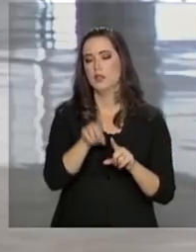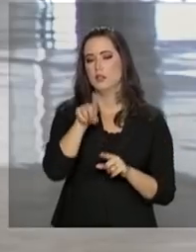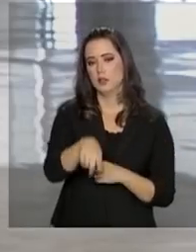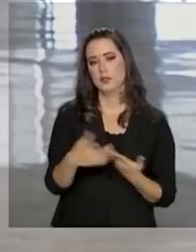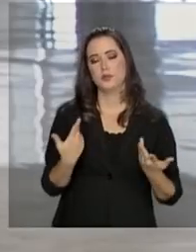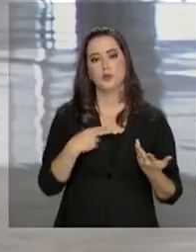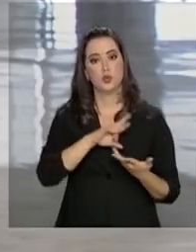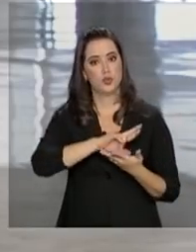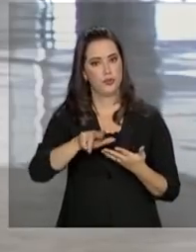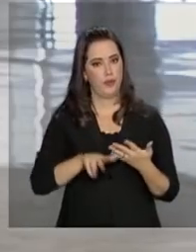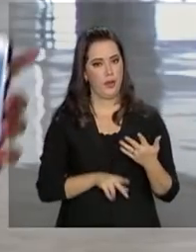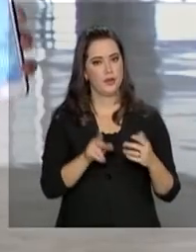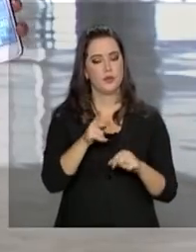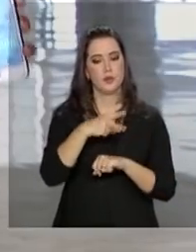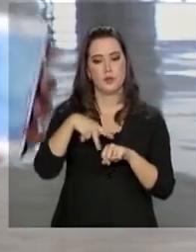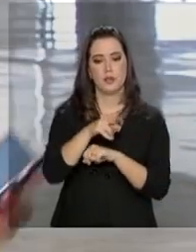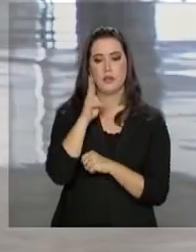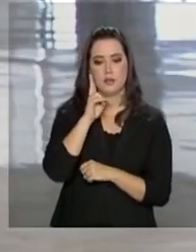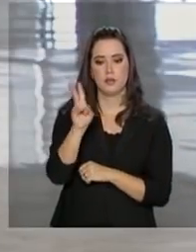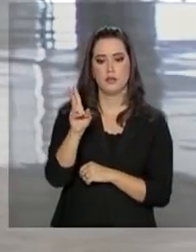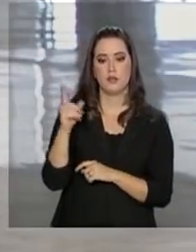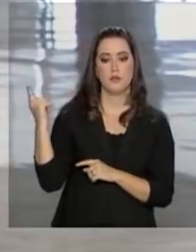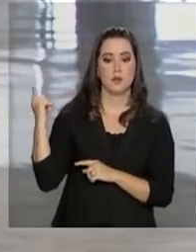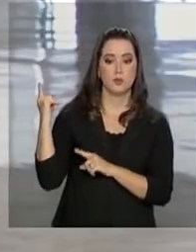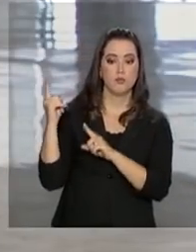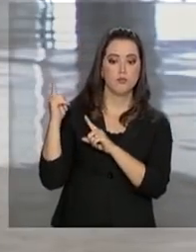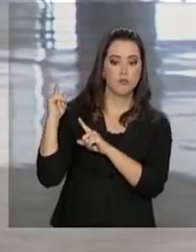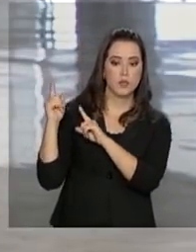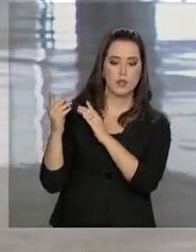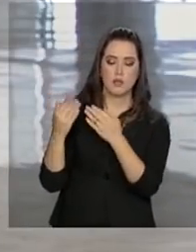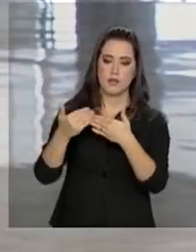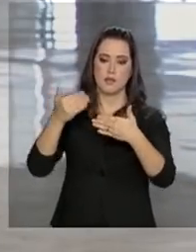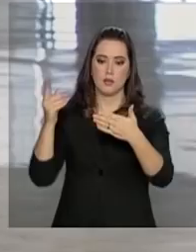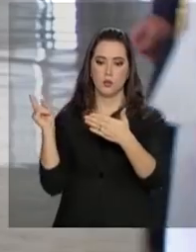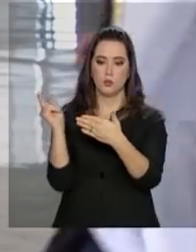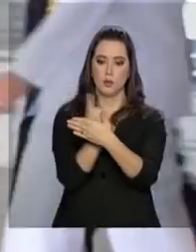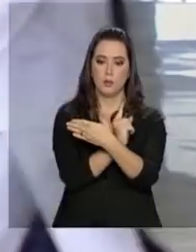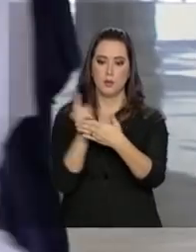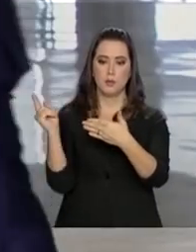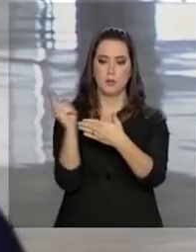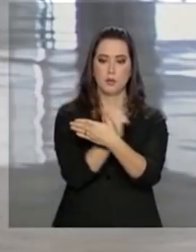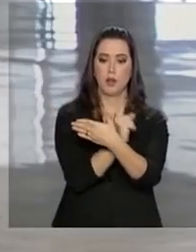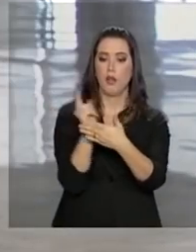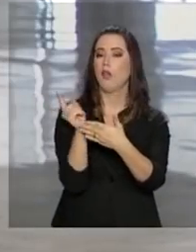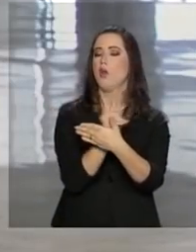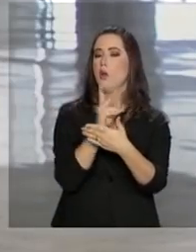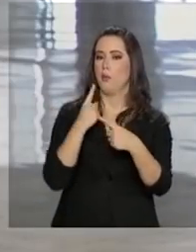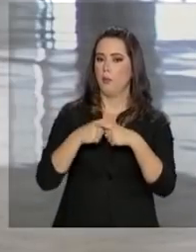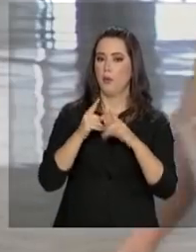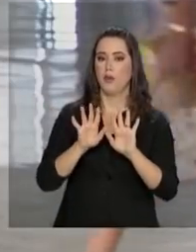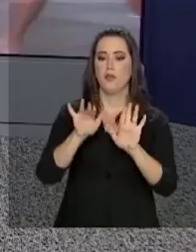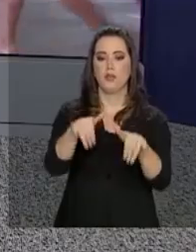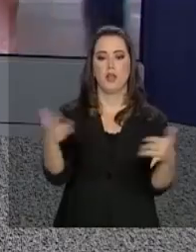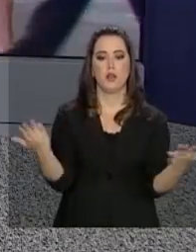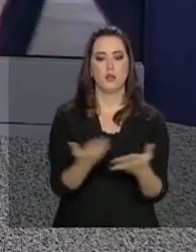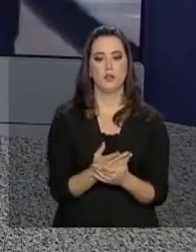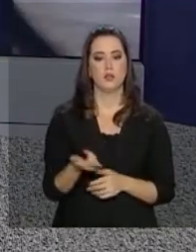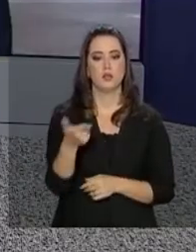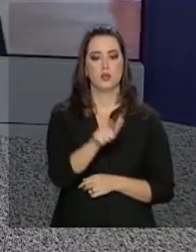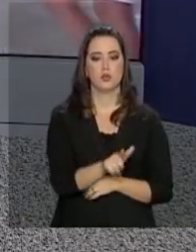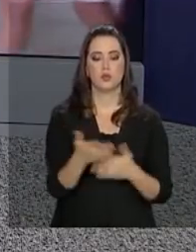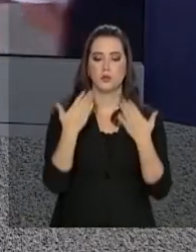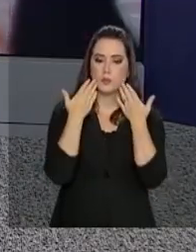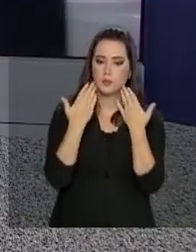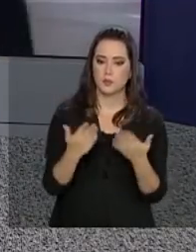República Tcheca. Vocês podem ver que eles estão passando aqui atrás da gente porque a cerimônia acaba de terminar. Renata, voltamos ao estúdio.